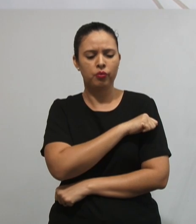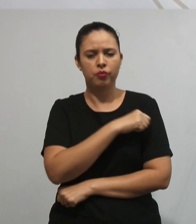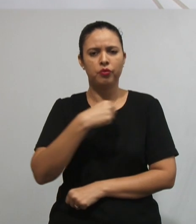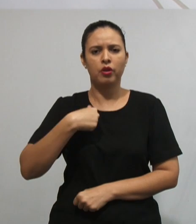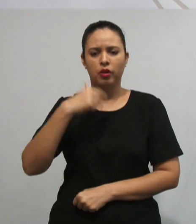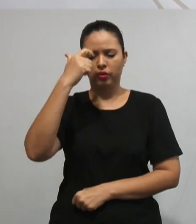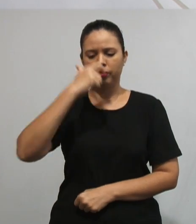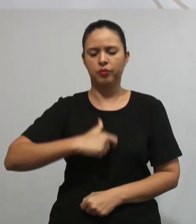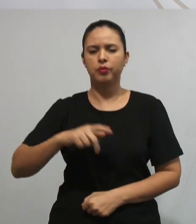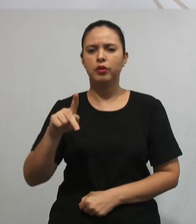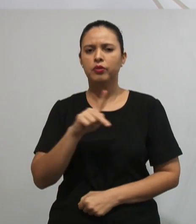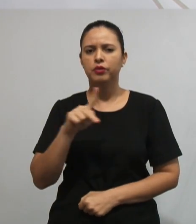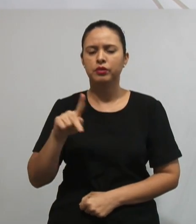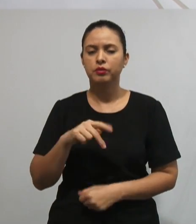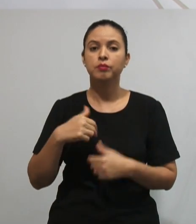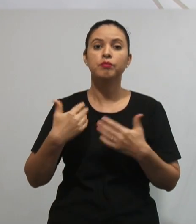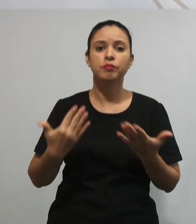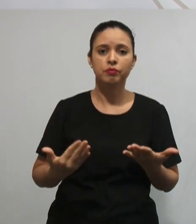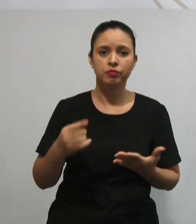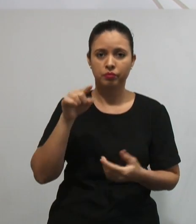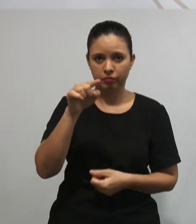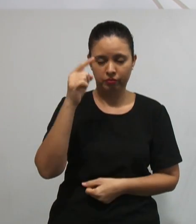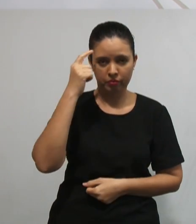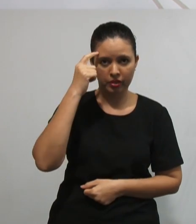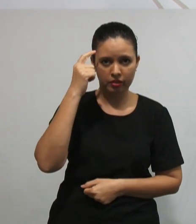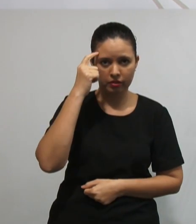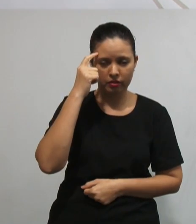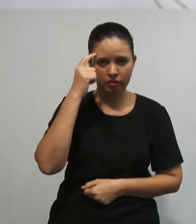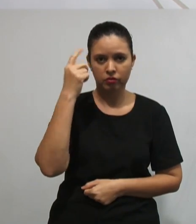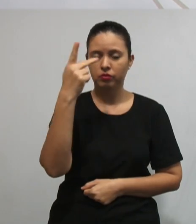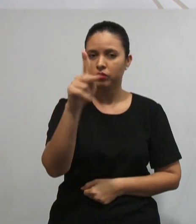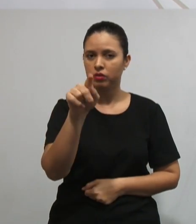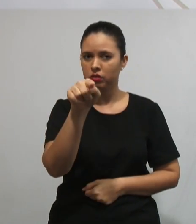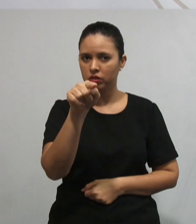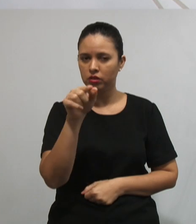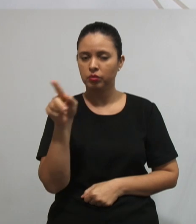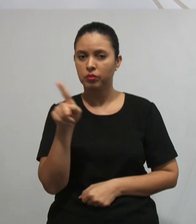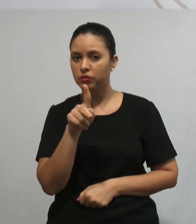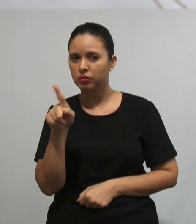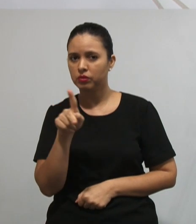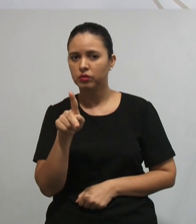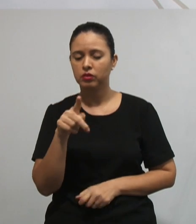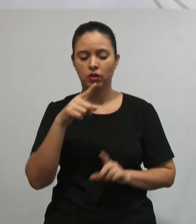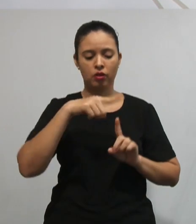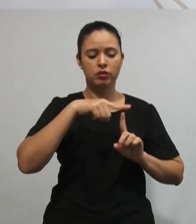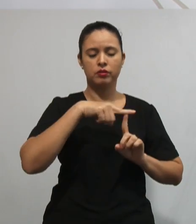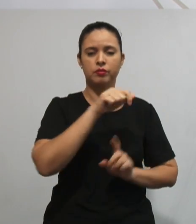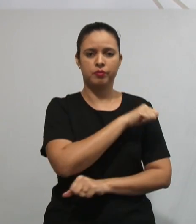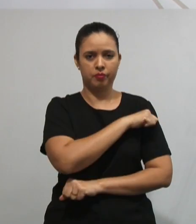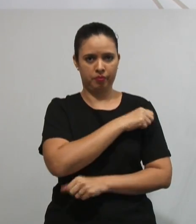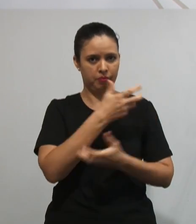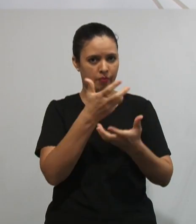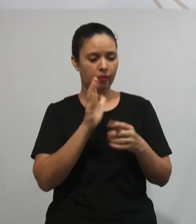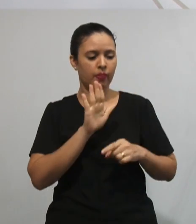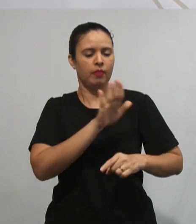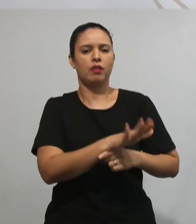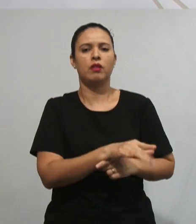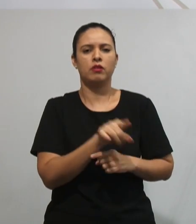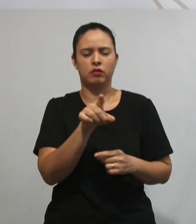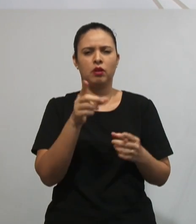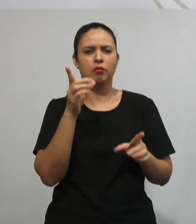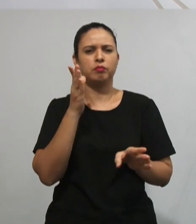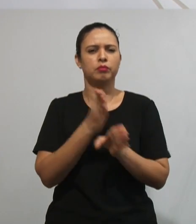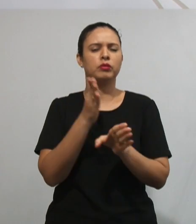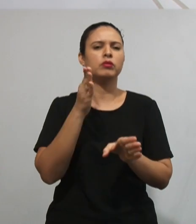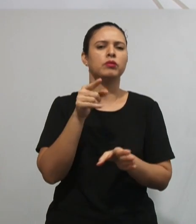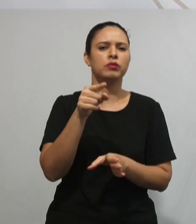professor? Porque quando você pensa no seu papel, Enquanto professor, E no tipo de aluno que você quer formar, Você vai ver se